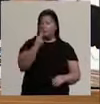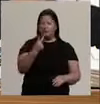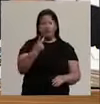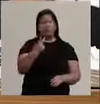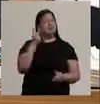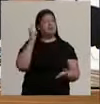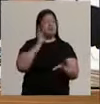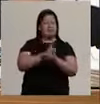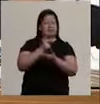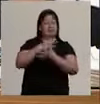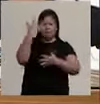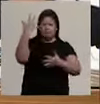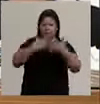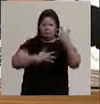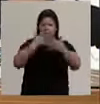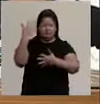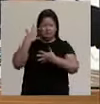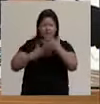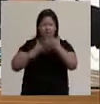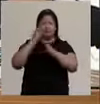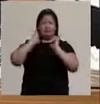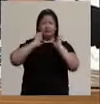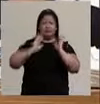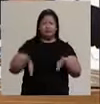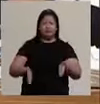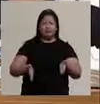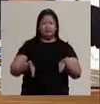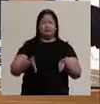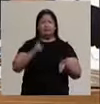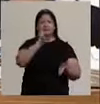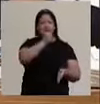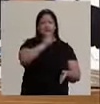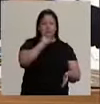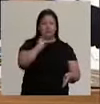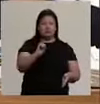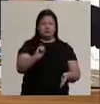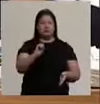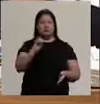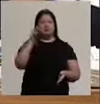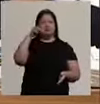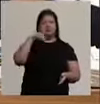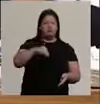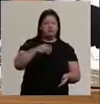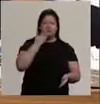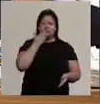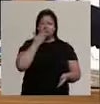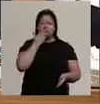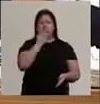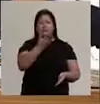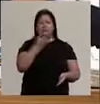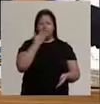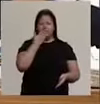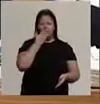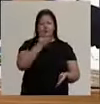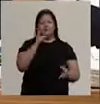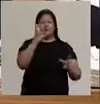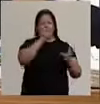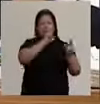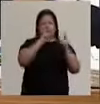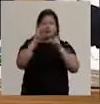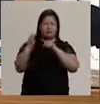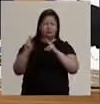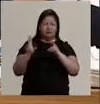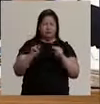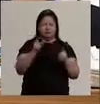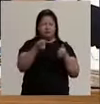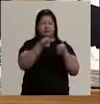pela segunda, nem pela terceira, nem pela quarta vez, há mais de 40, 50 minutos. gentilmente eles foram tentar conversar a primeira